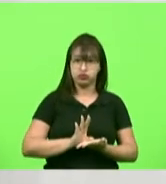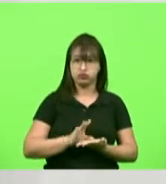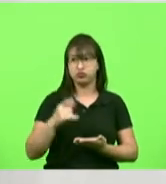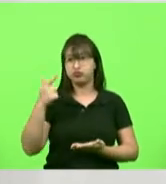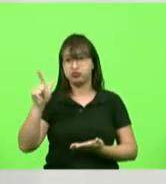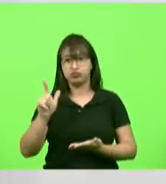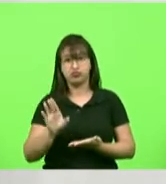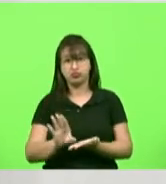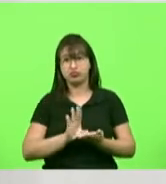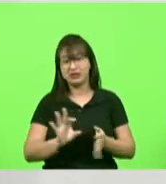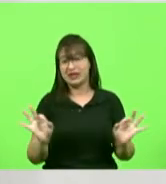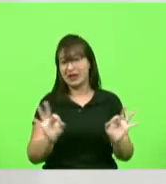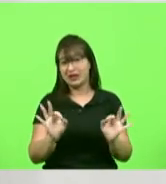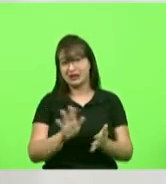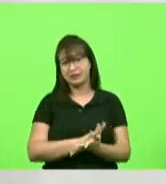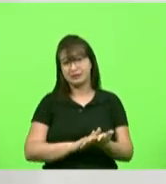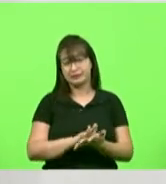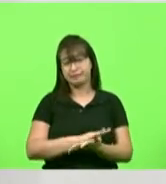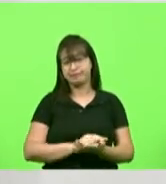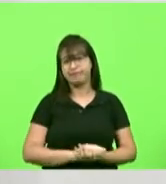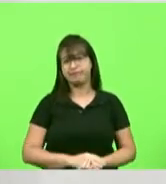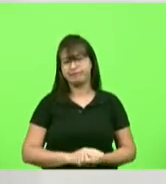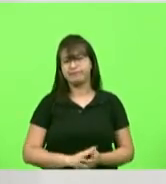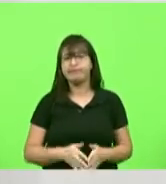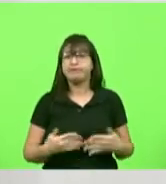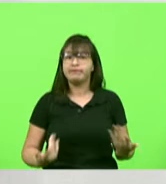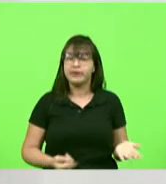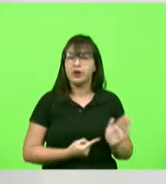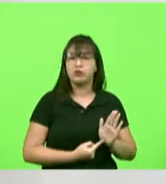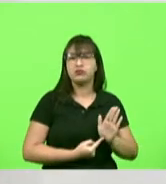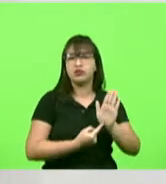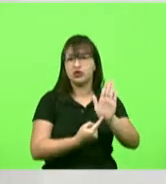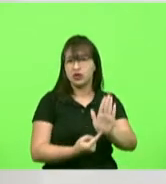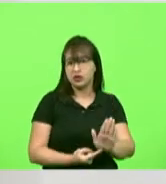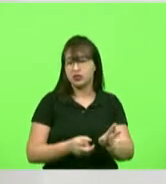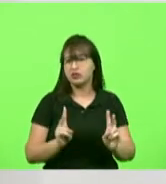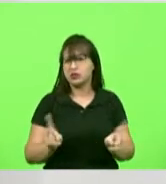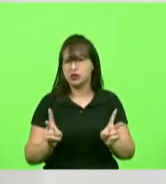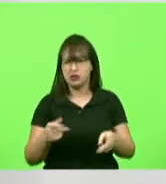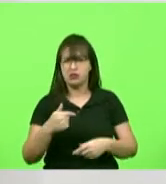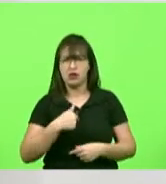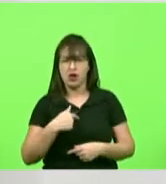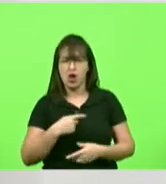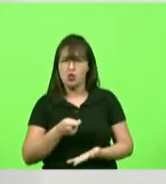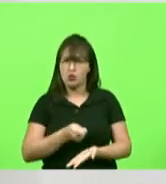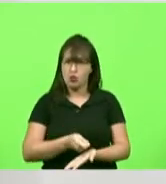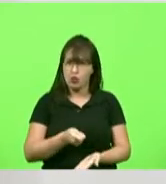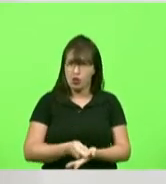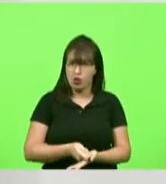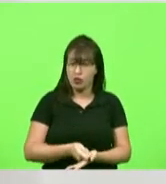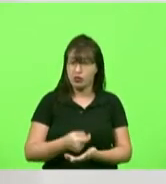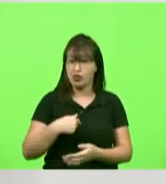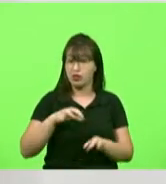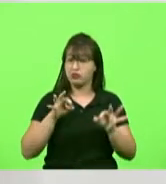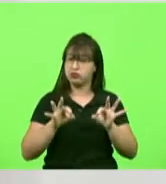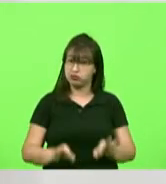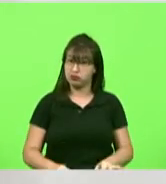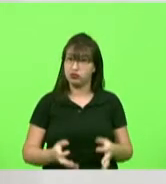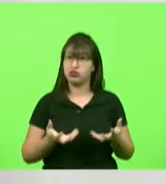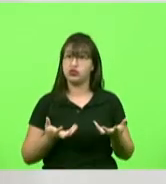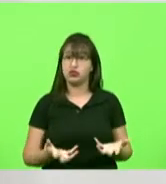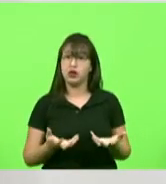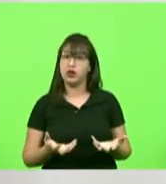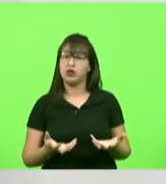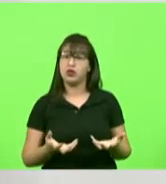então eu estou fazendo uma indicação e sempre da primeira vez que eu cobro eu tento ser muito justo que entre em